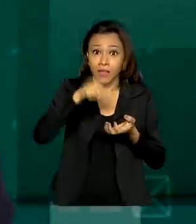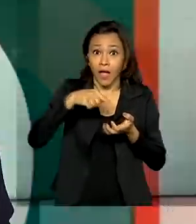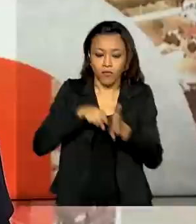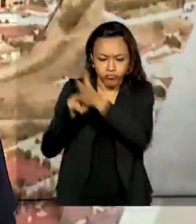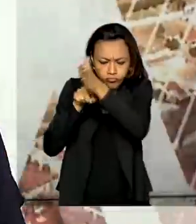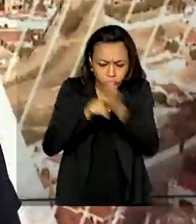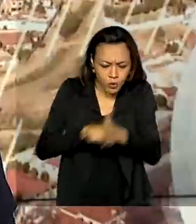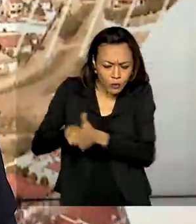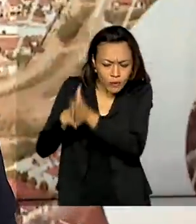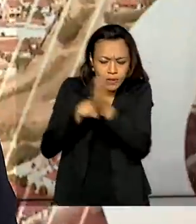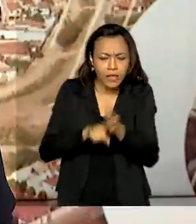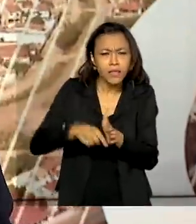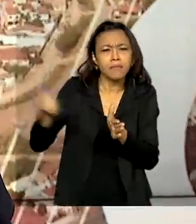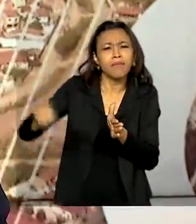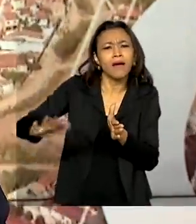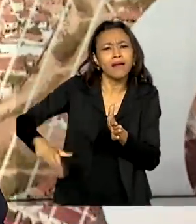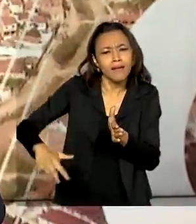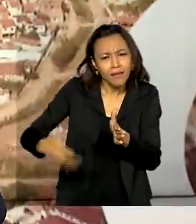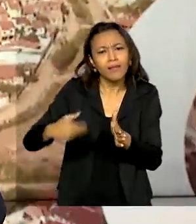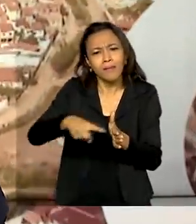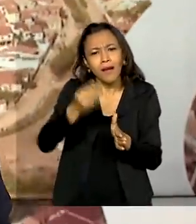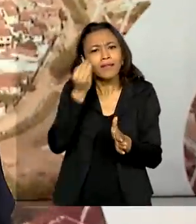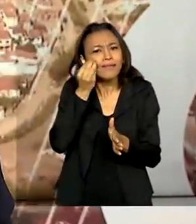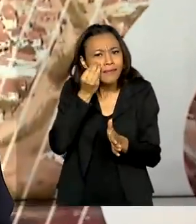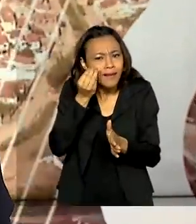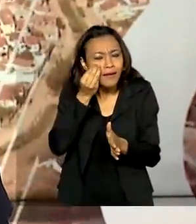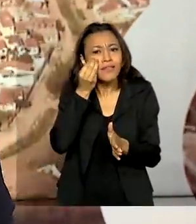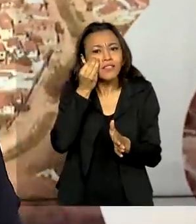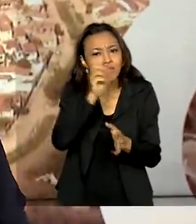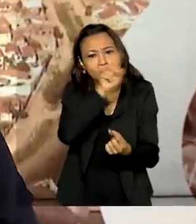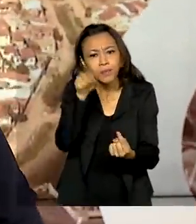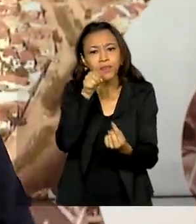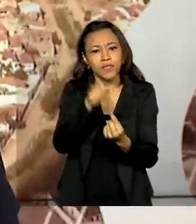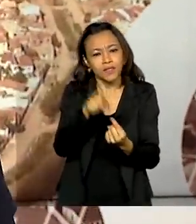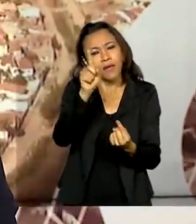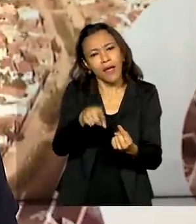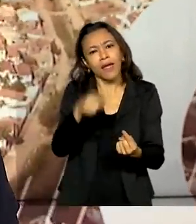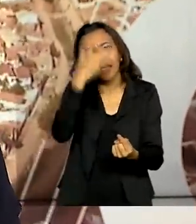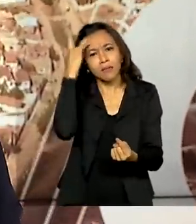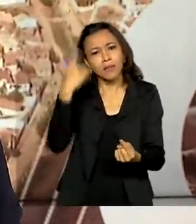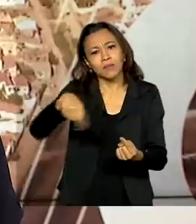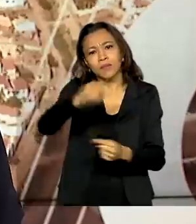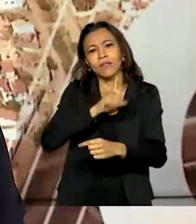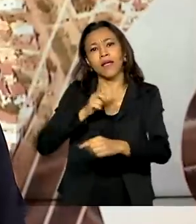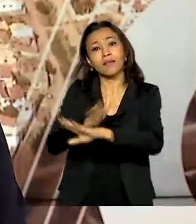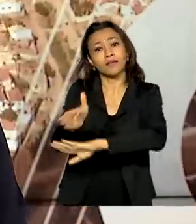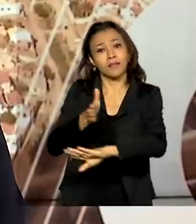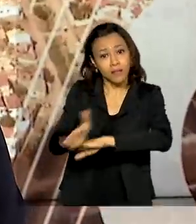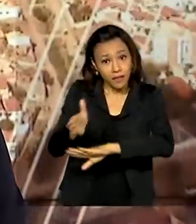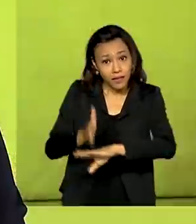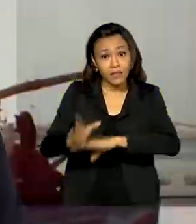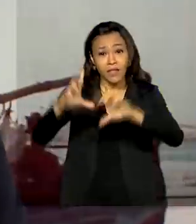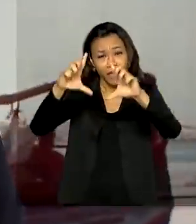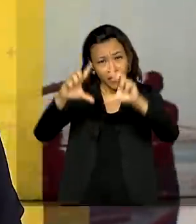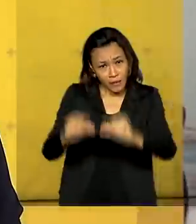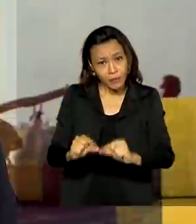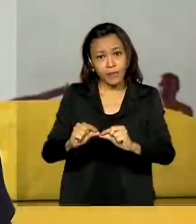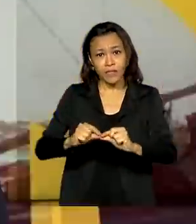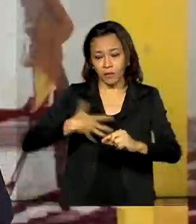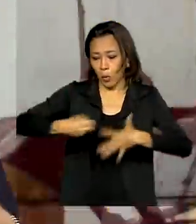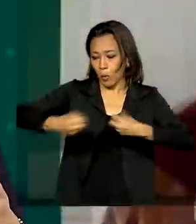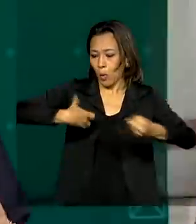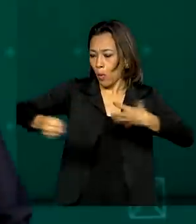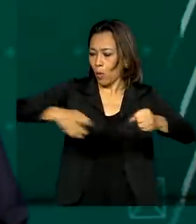materiais mais baratos para produzir este teste. A ideia é ampliar o acesso ao diagnóstico, reduzindo as transmissões